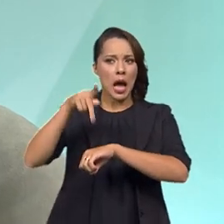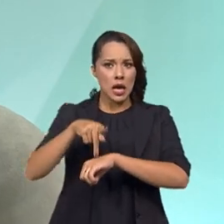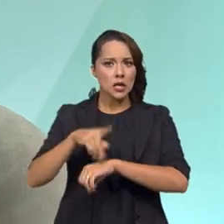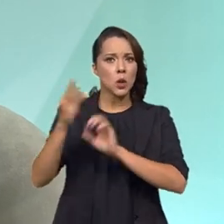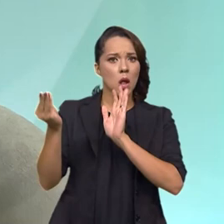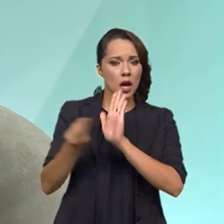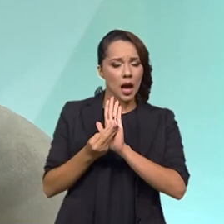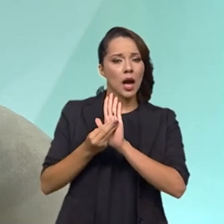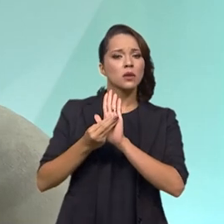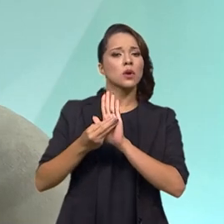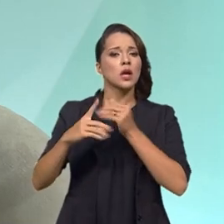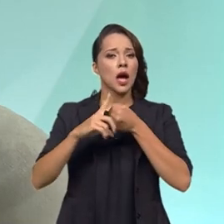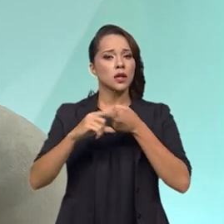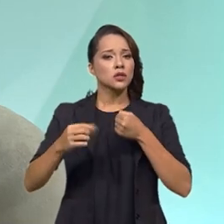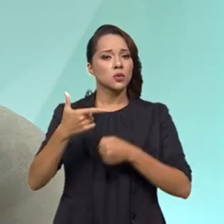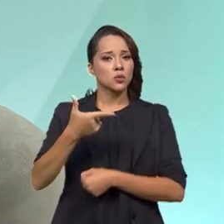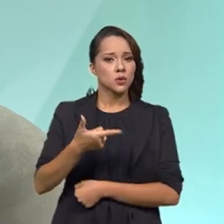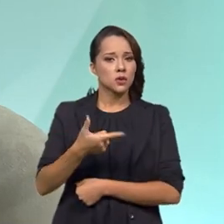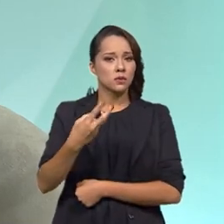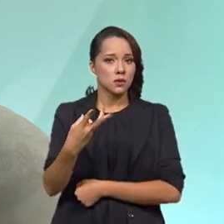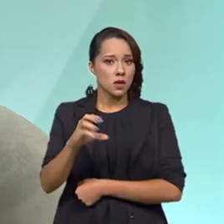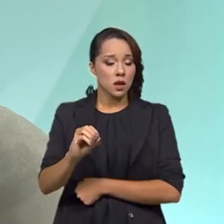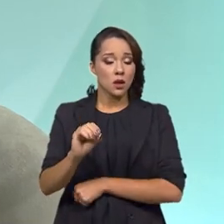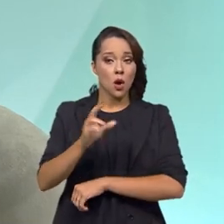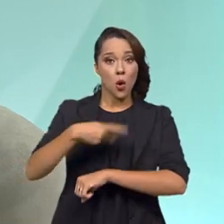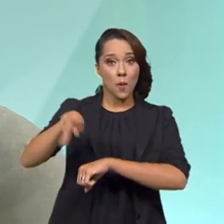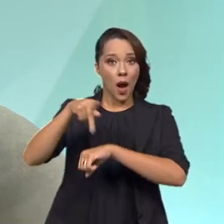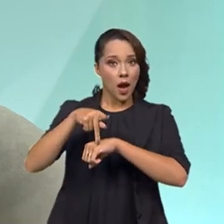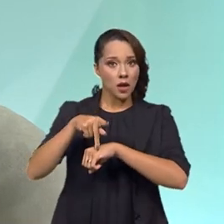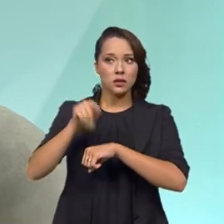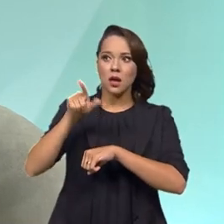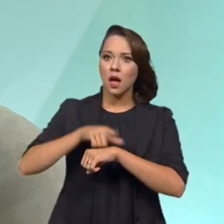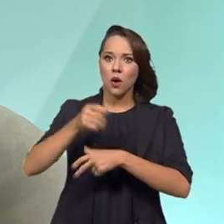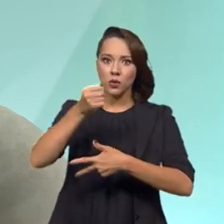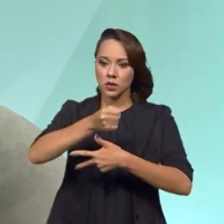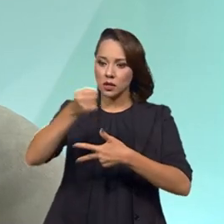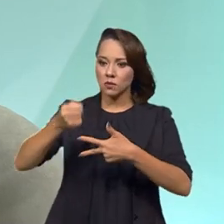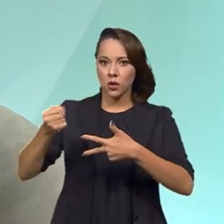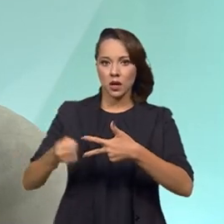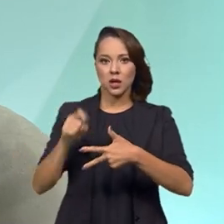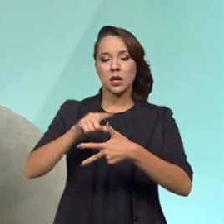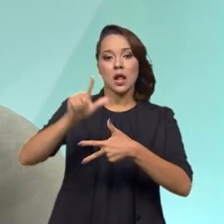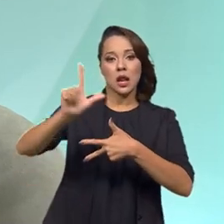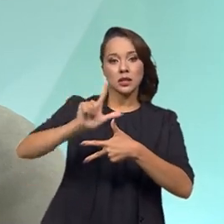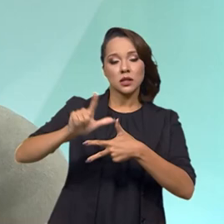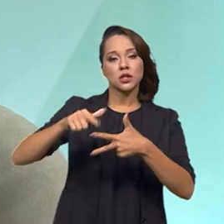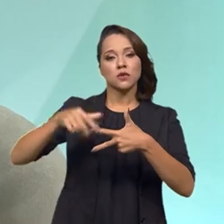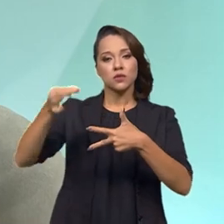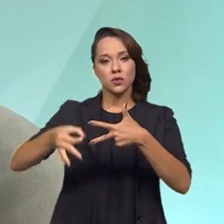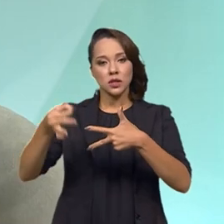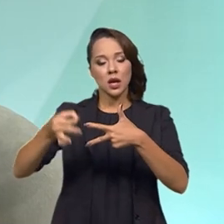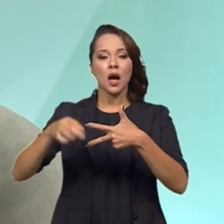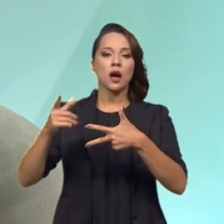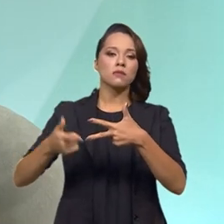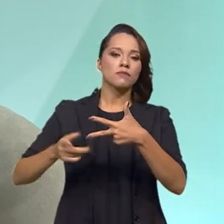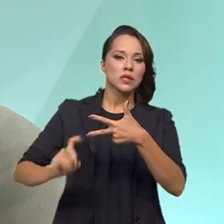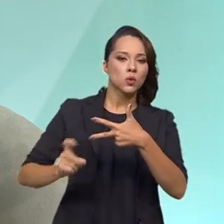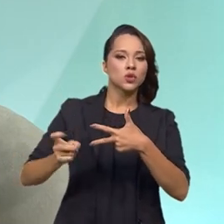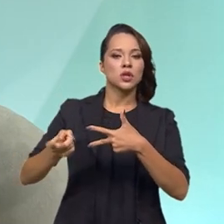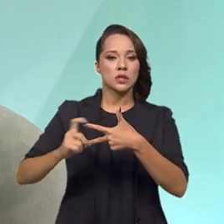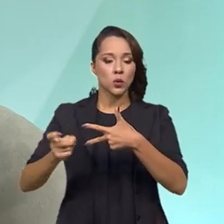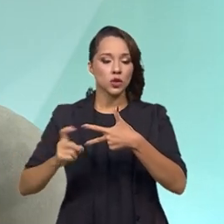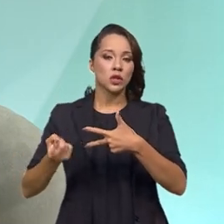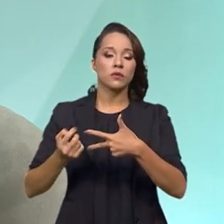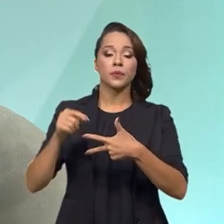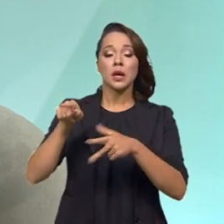Constituição pelo artigo 230, o estado envolve os poderes, poder legislativo, judiciário e executivo, envolve